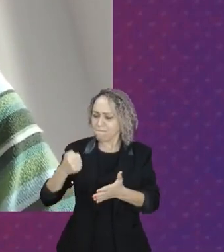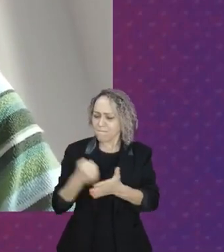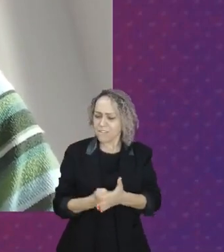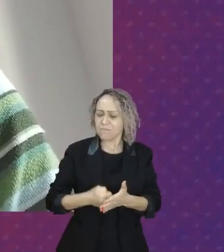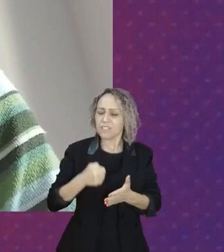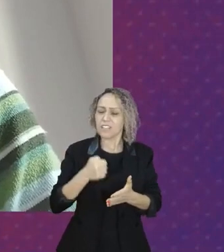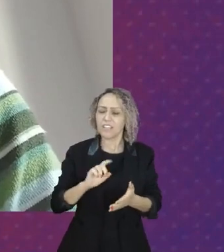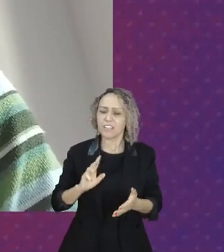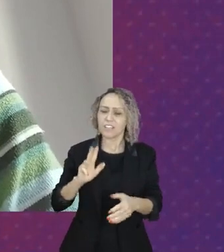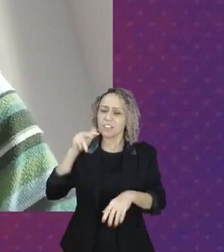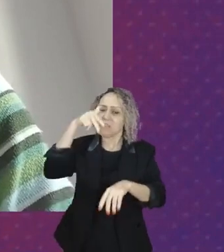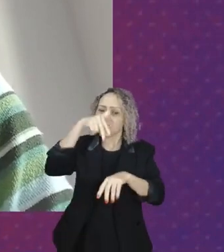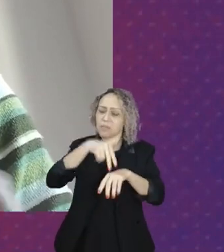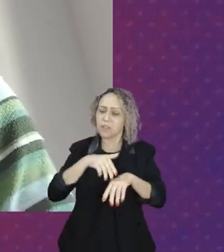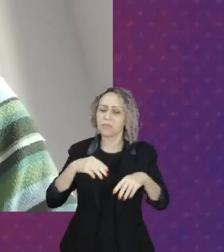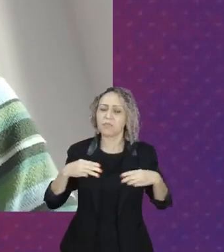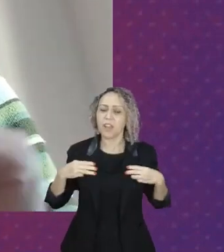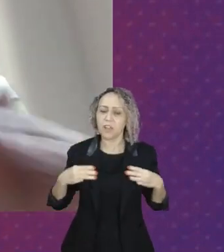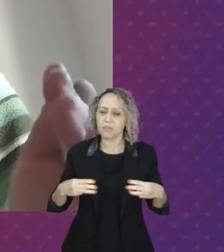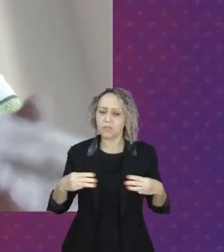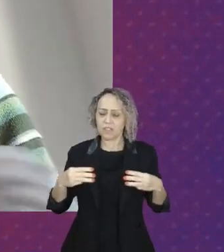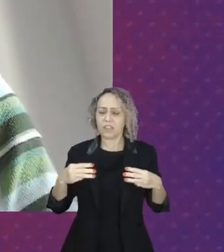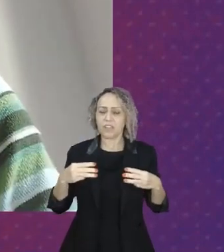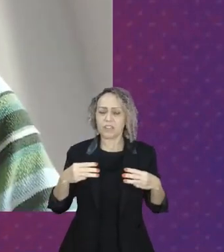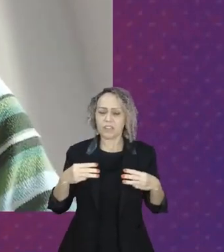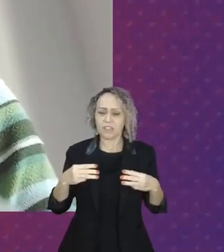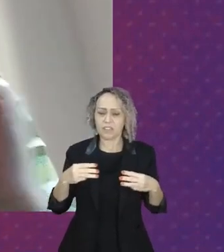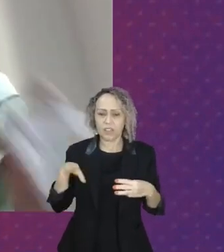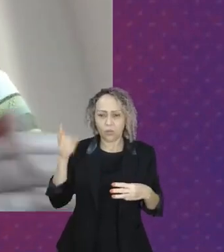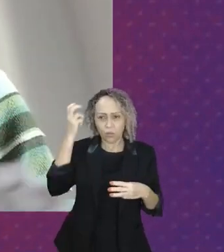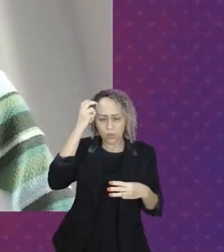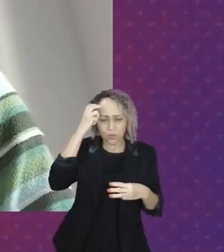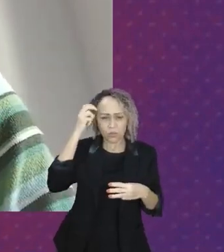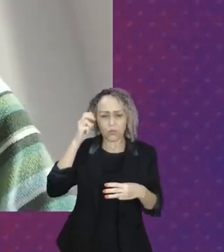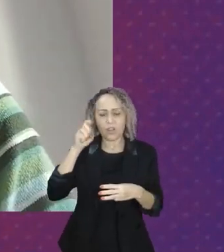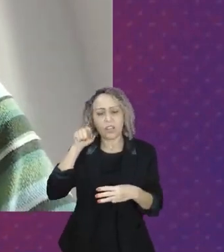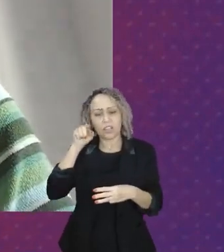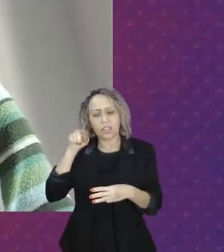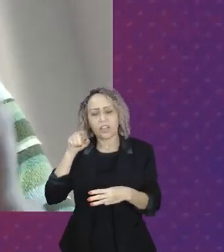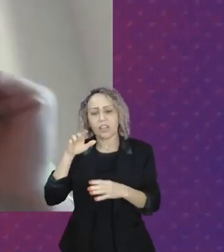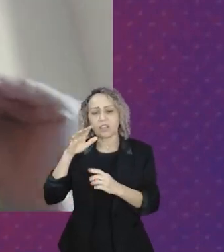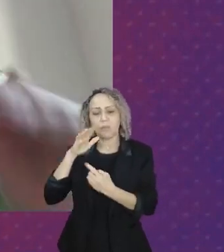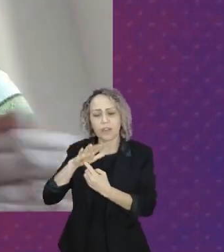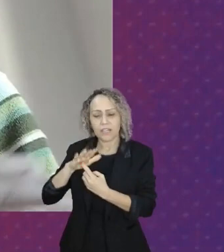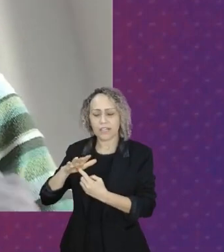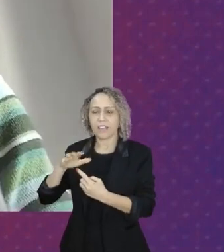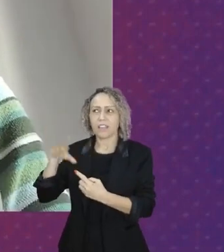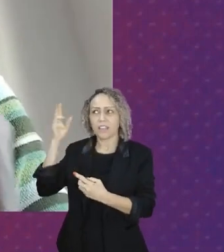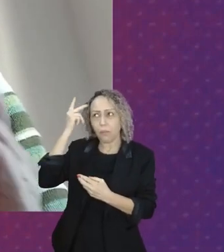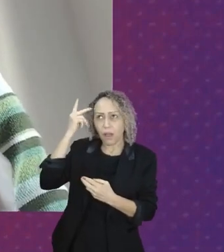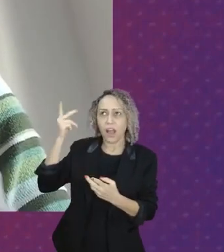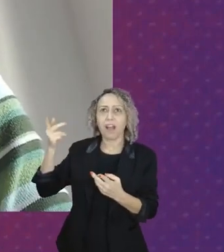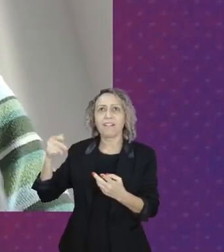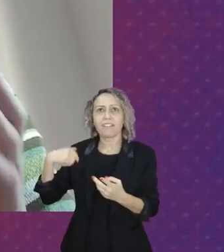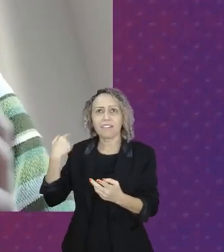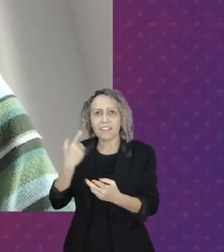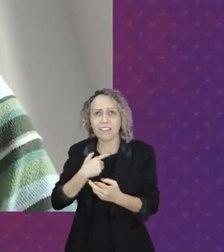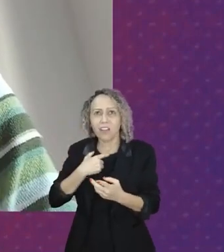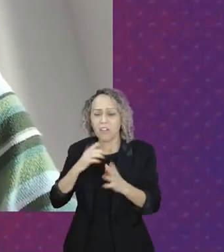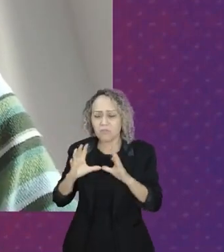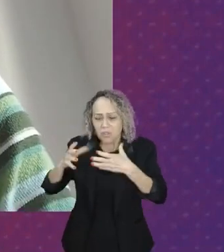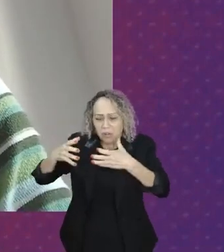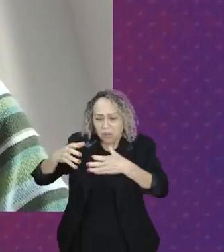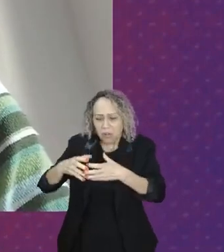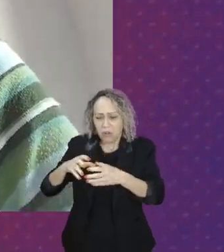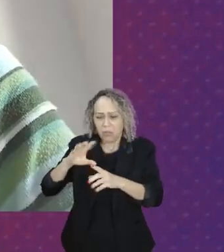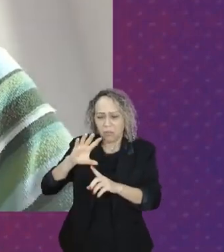Ministério da Cultura, e houve um efeito cascata, o Rio Janeiro ocupou, São Paulo ocupou, e a gente conseguiu recuperar e